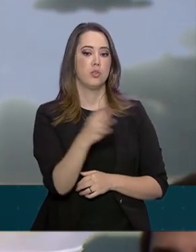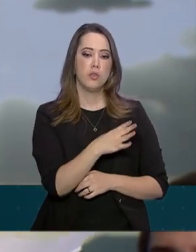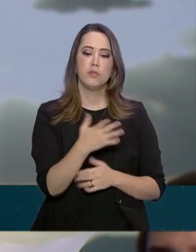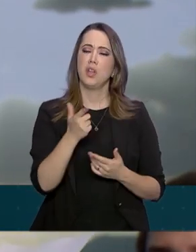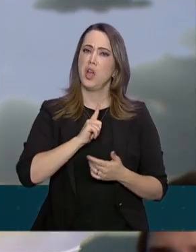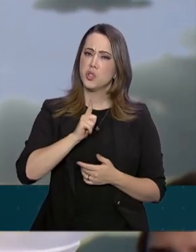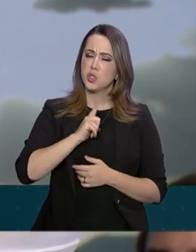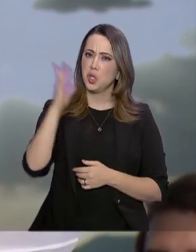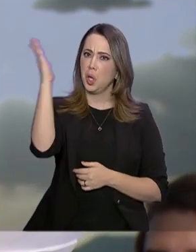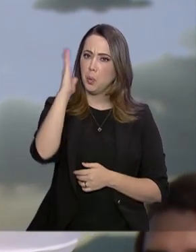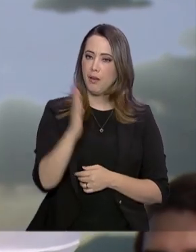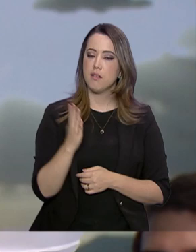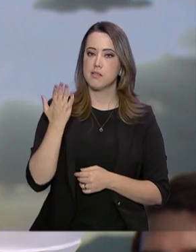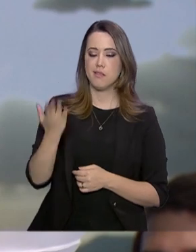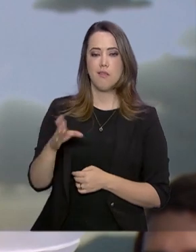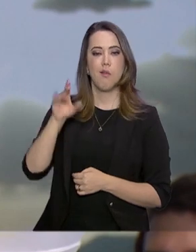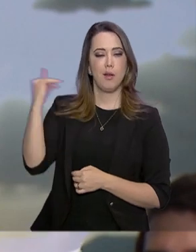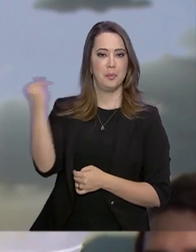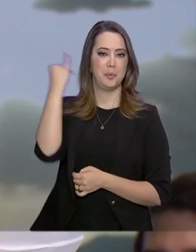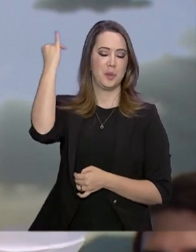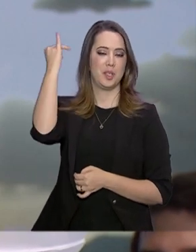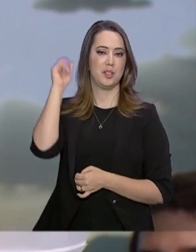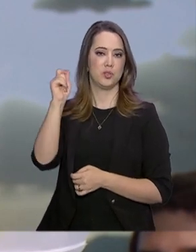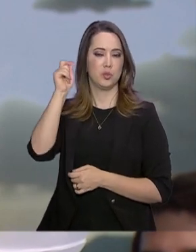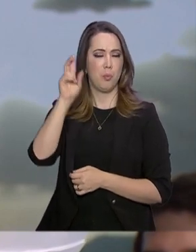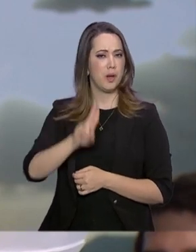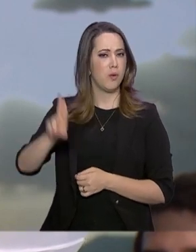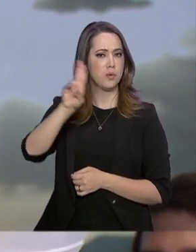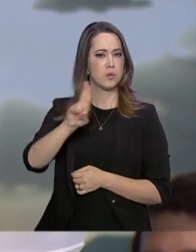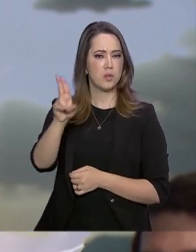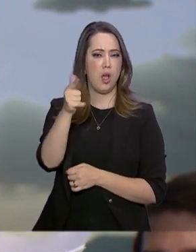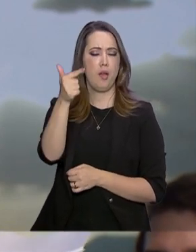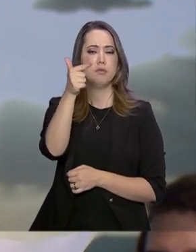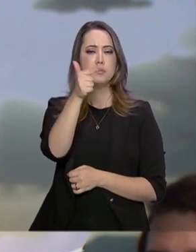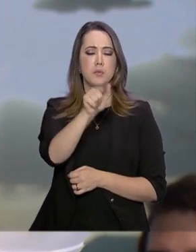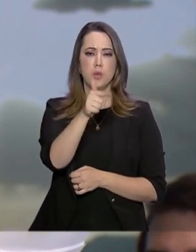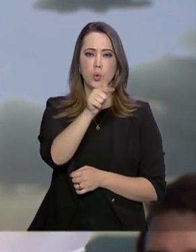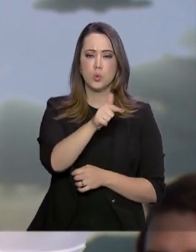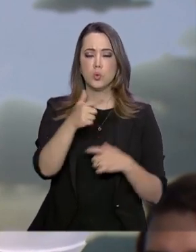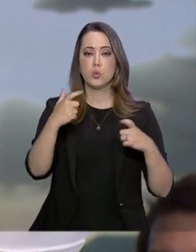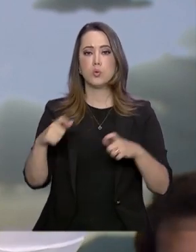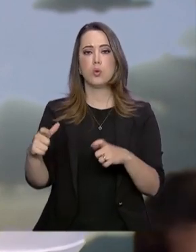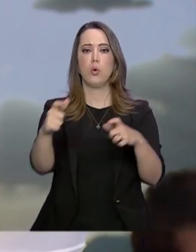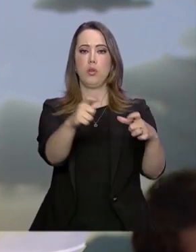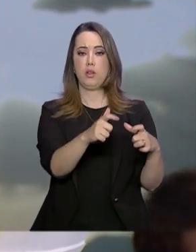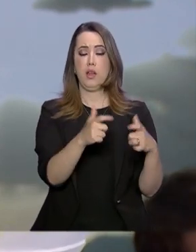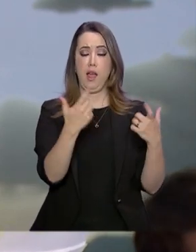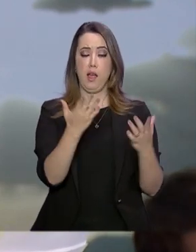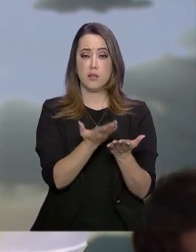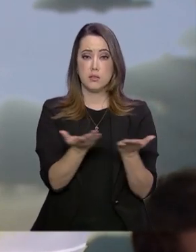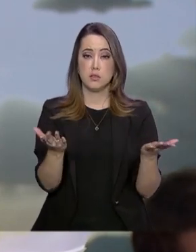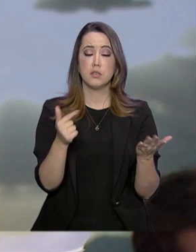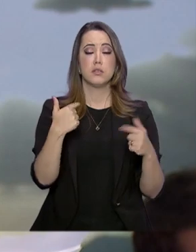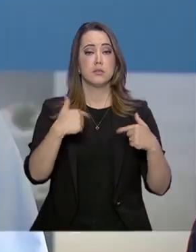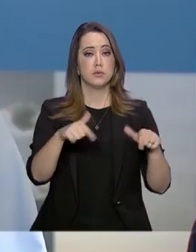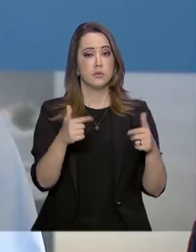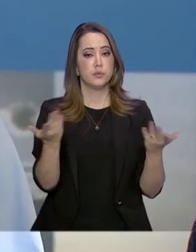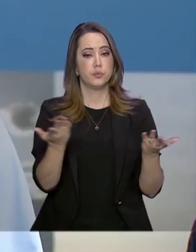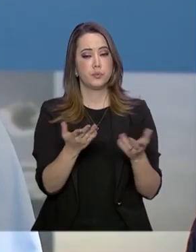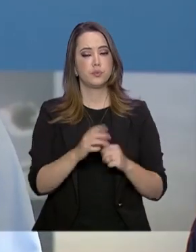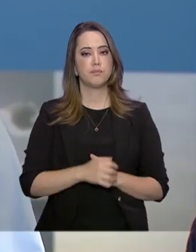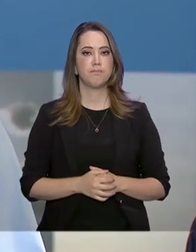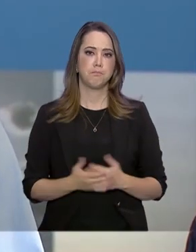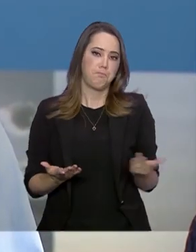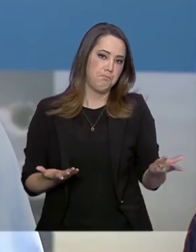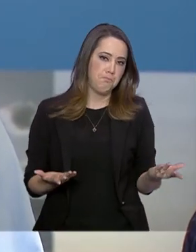Brasil servirá de referência para aplicação dos demais reservatórios das usinas em operação. A nova